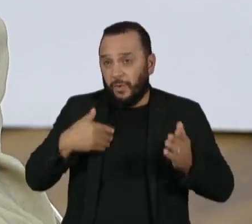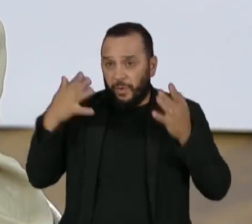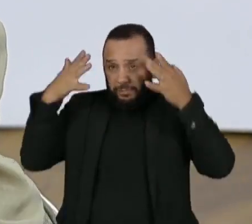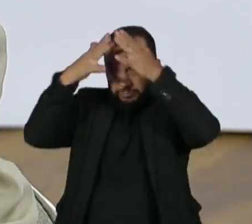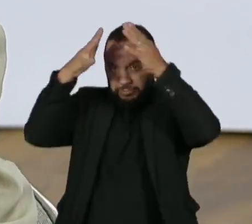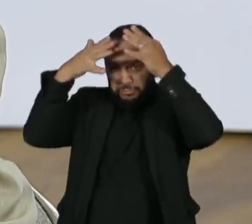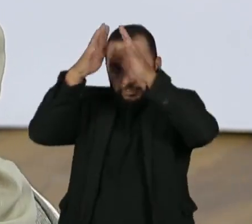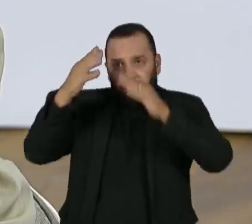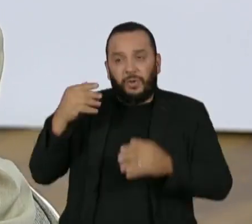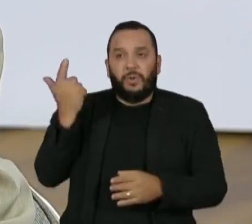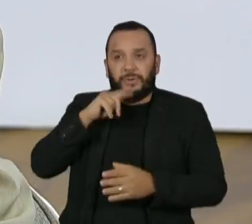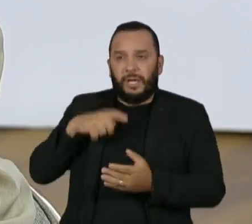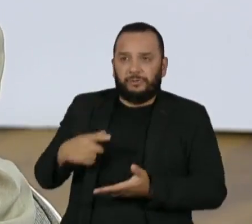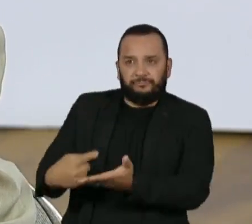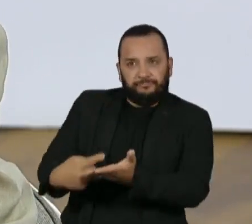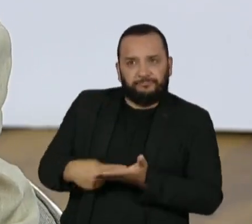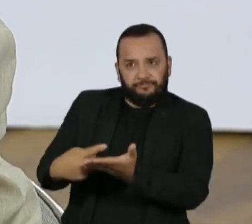coligação de forças. Obrigado, Gaspar.